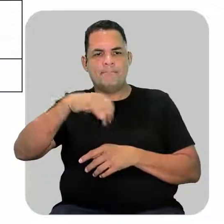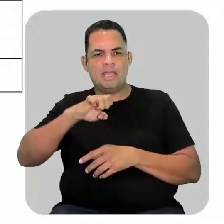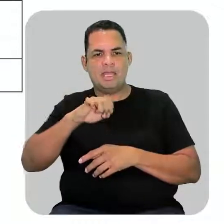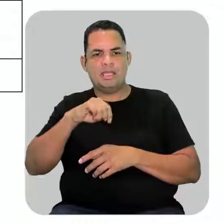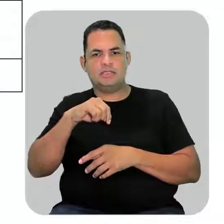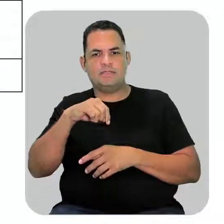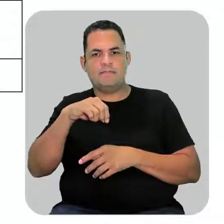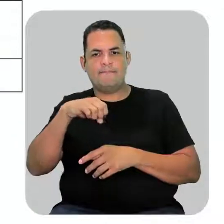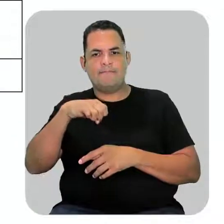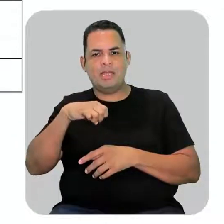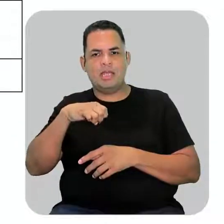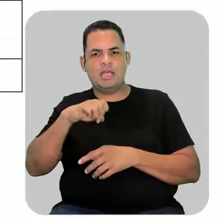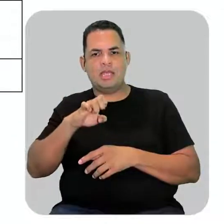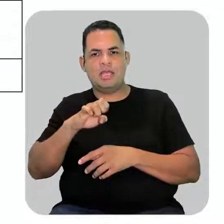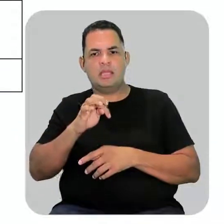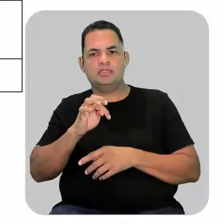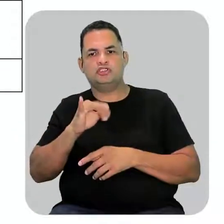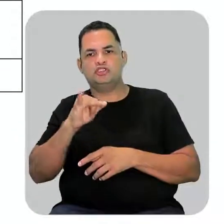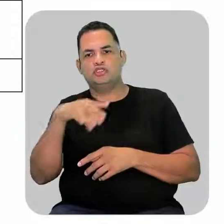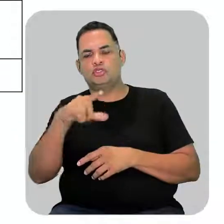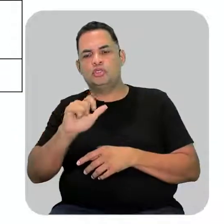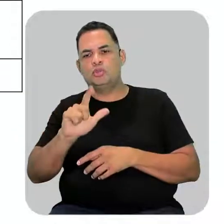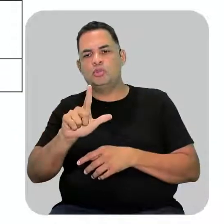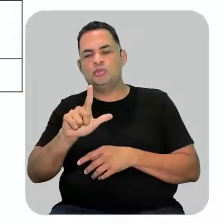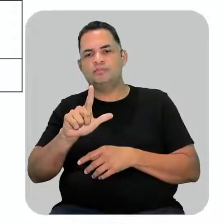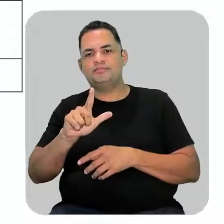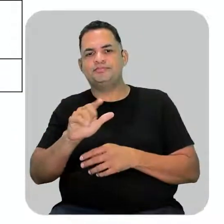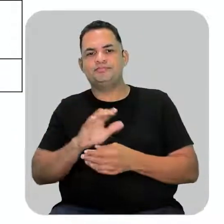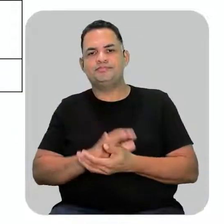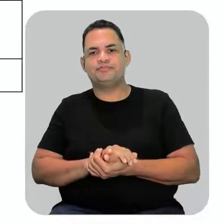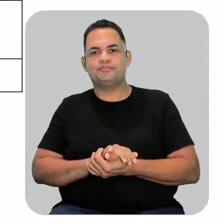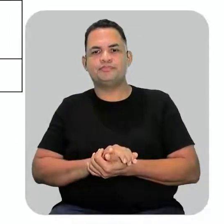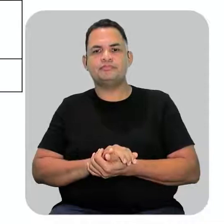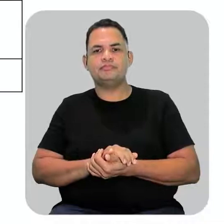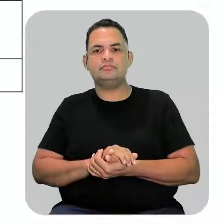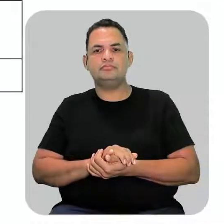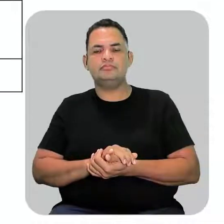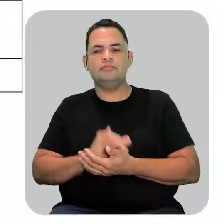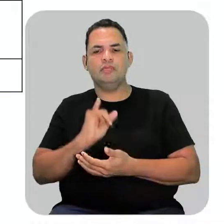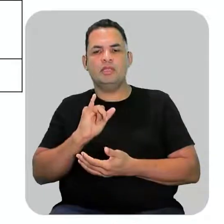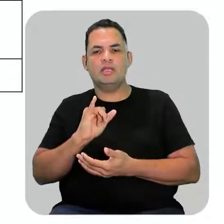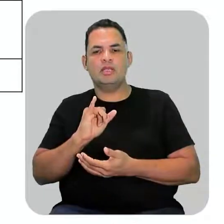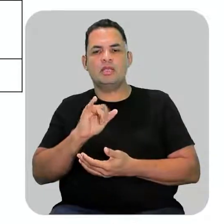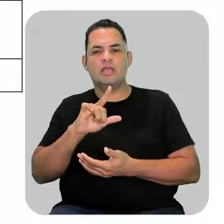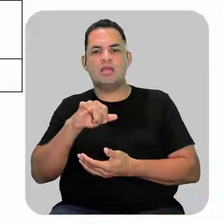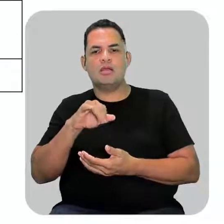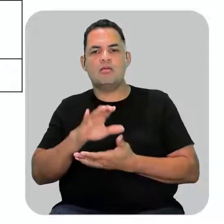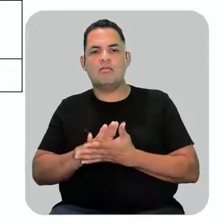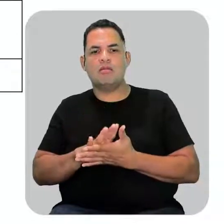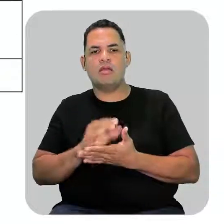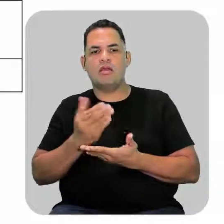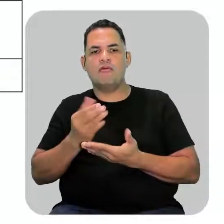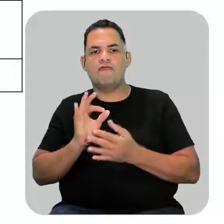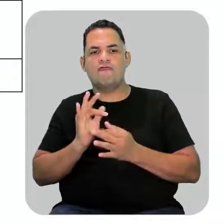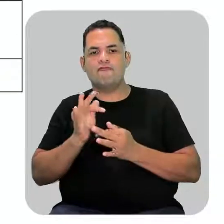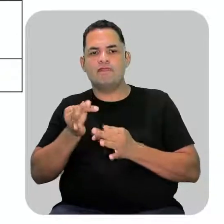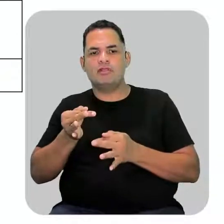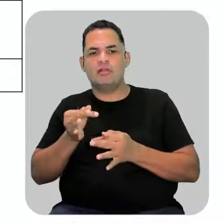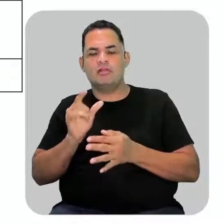só. Met é o prefixo de um carbono. Iu é a terminação do radical. Então,